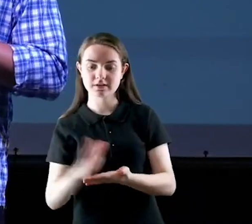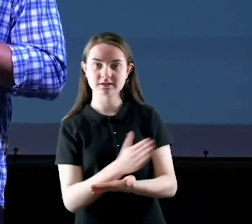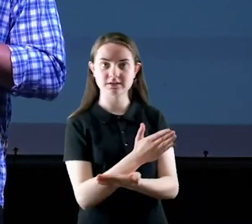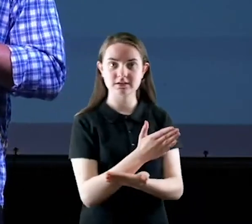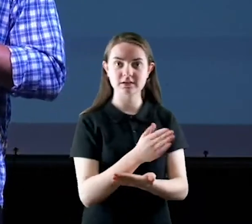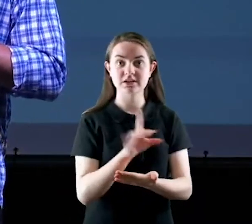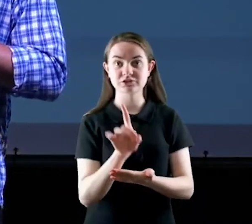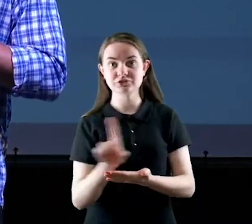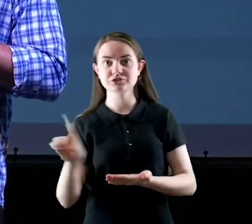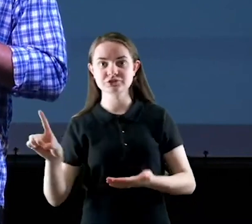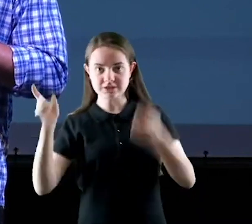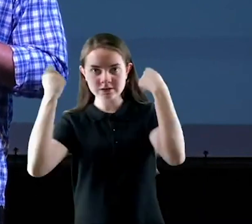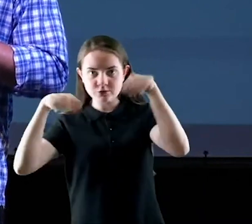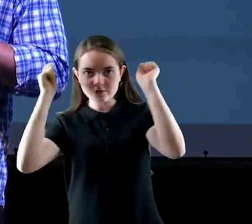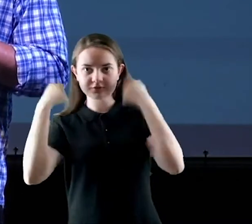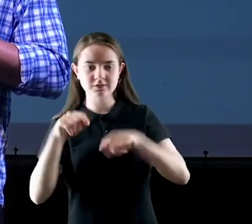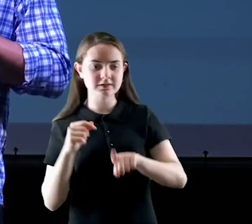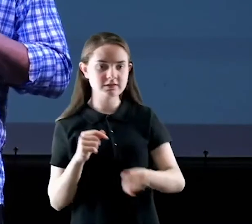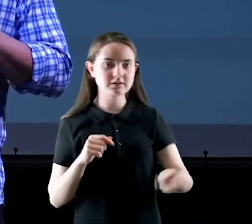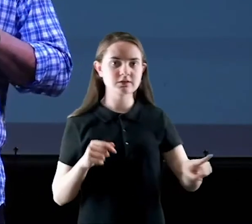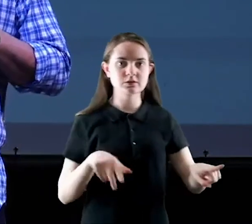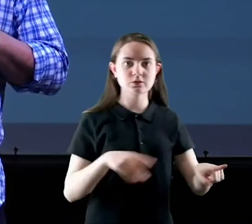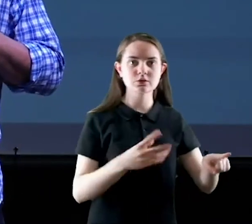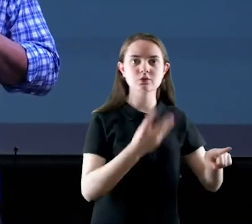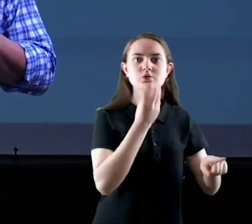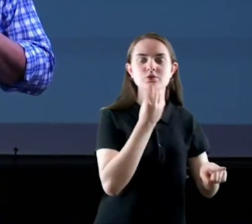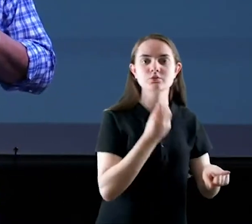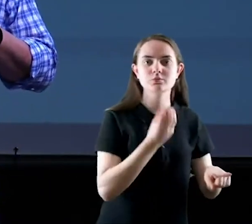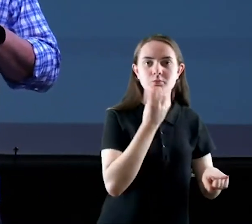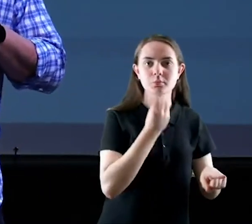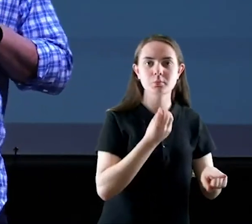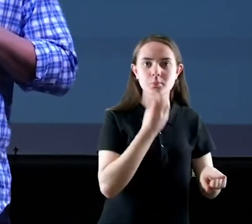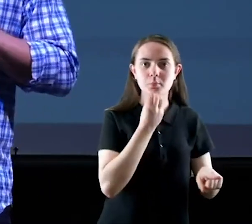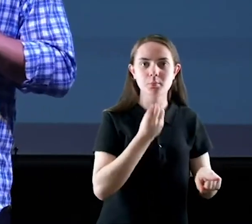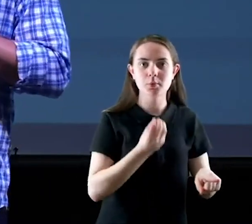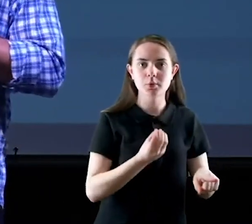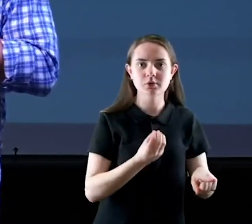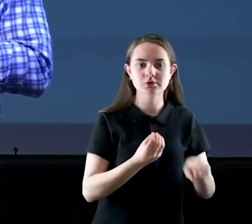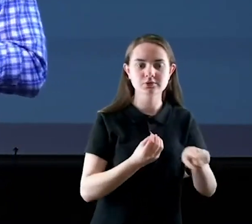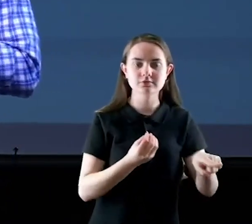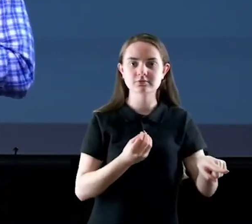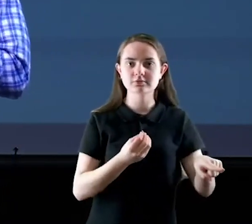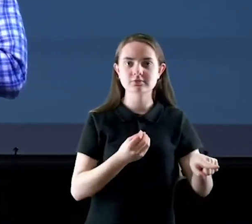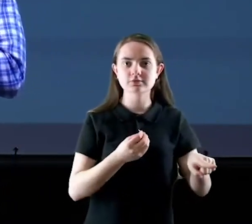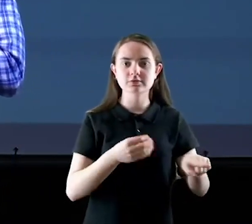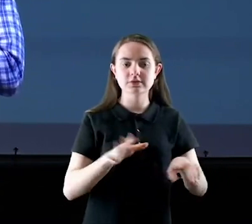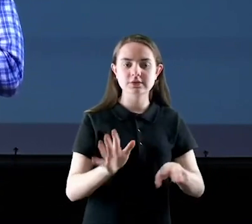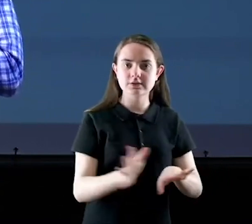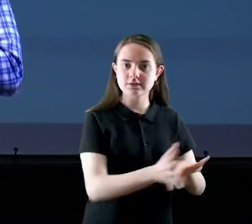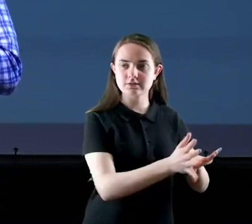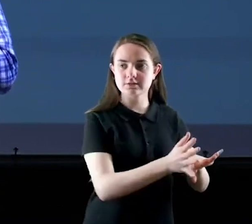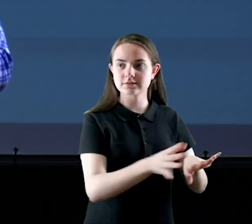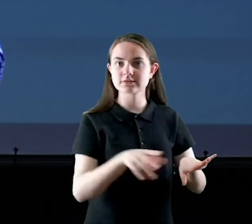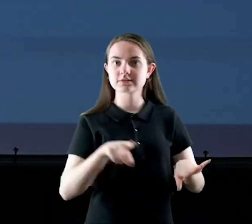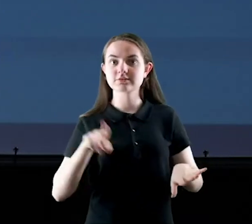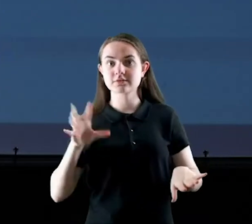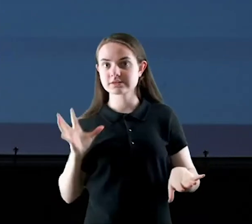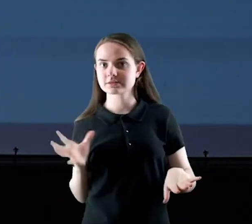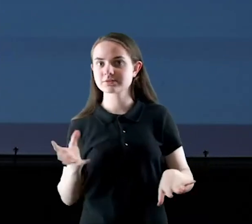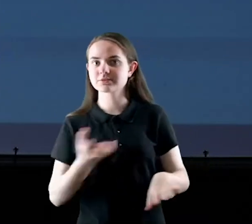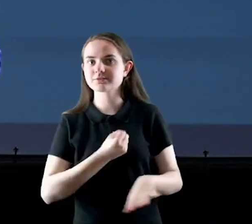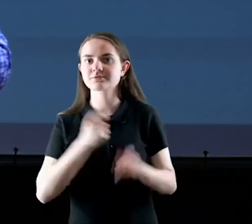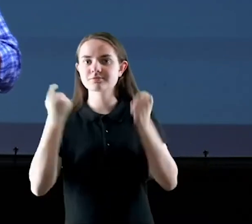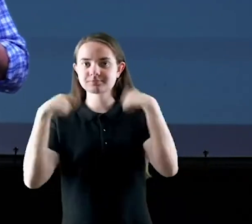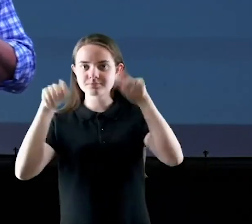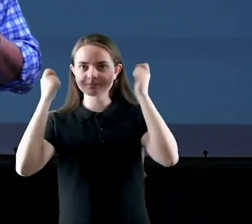diz a Bíblia o seguinte, ninguém será esquecido, existe uma marca em mim e em você nós pertencemos a Deus